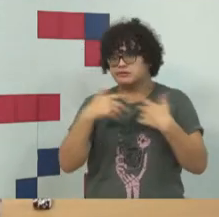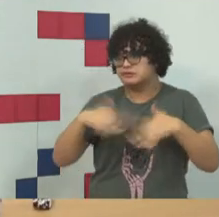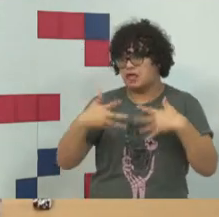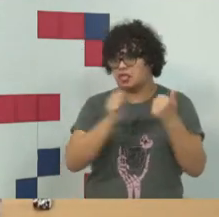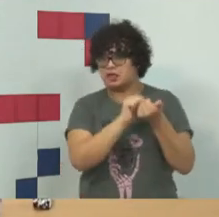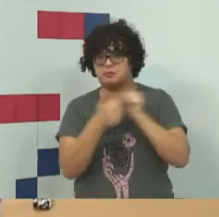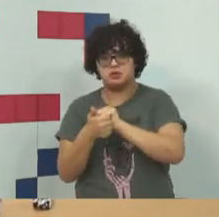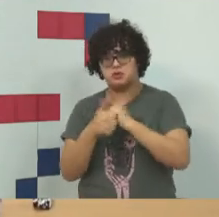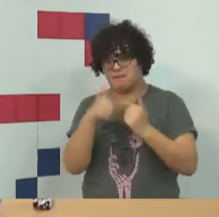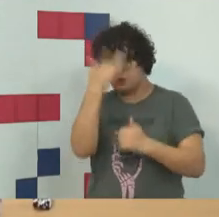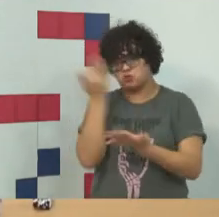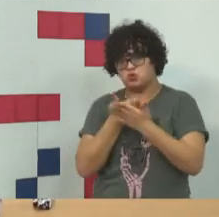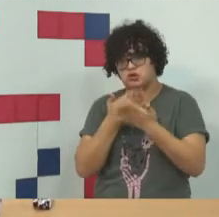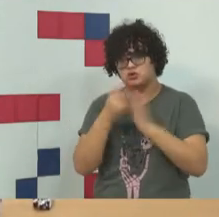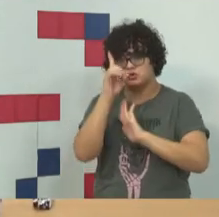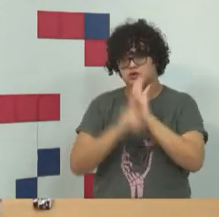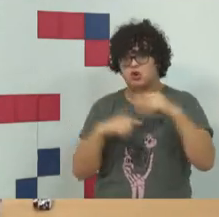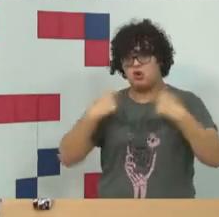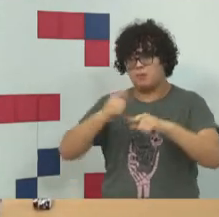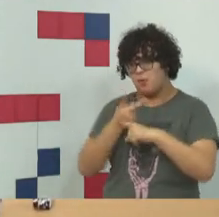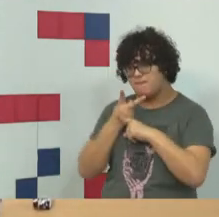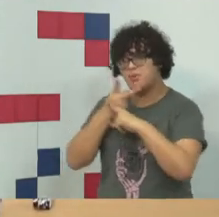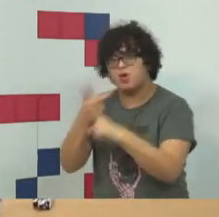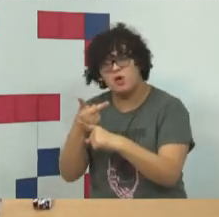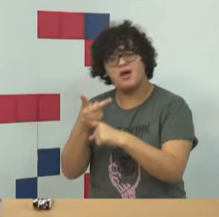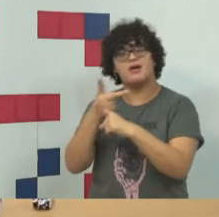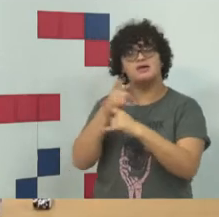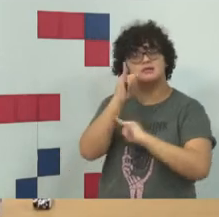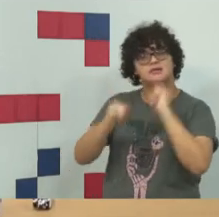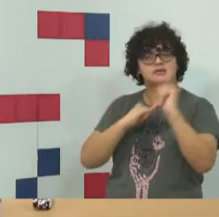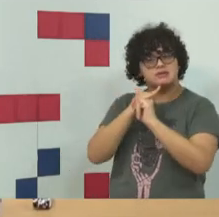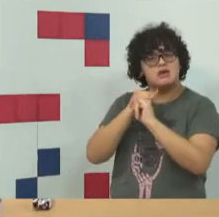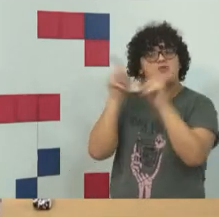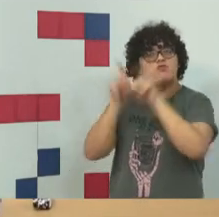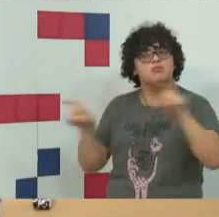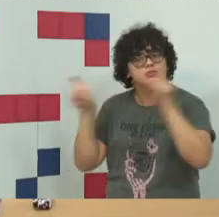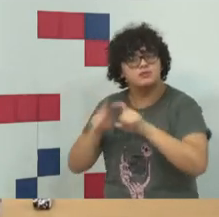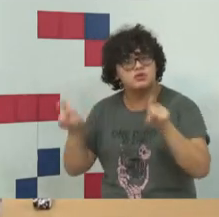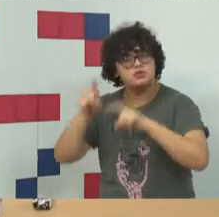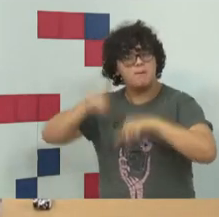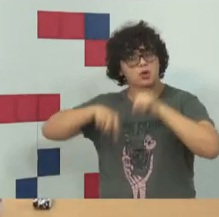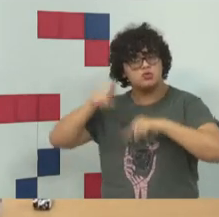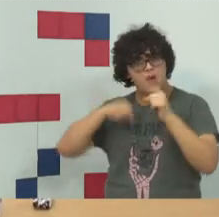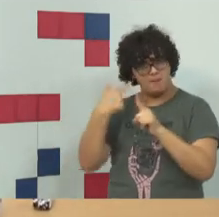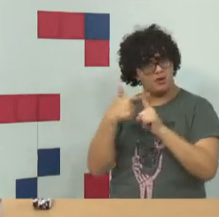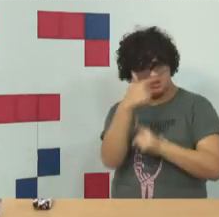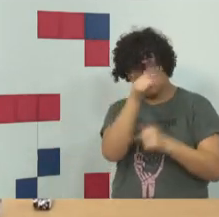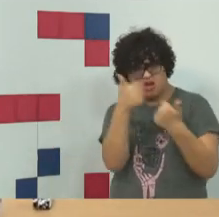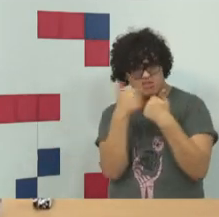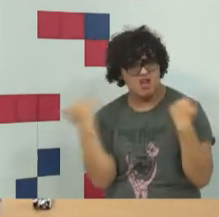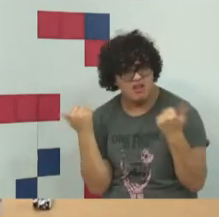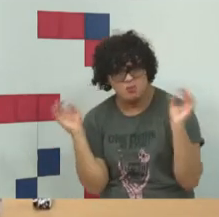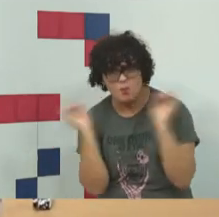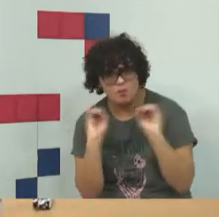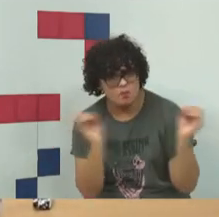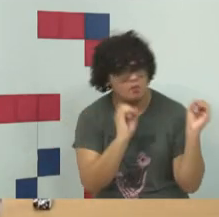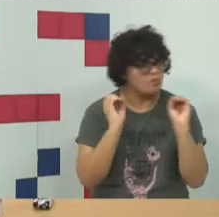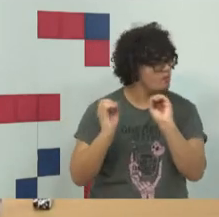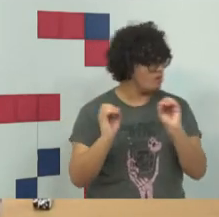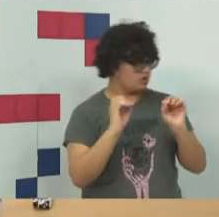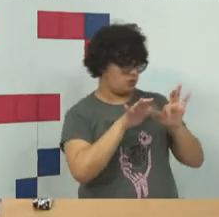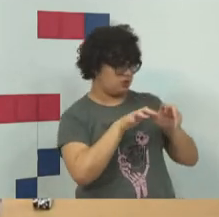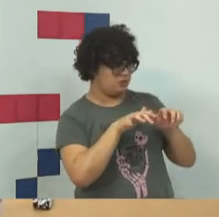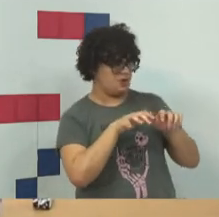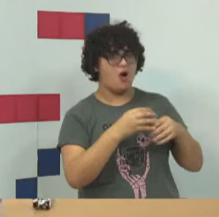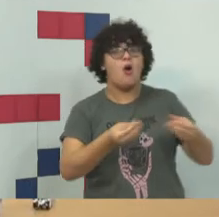estudantes de direito tivessem que ir atrás de dispositivos informáticos, porque sem dispositivo informático nem a cidadania